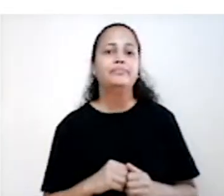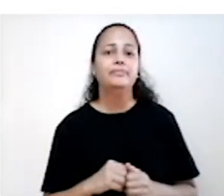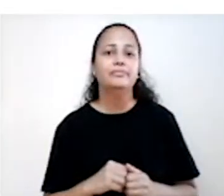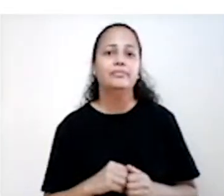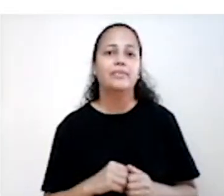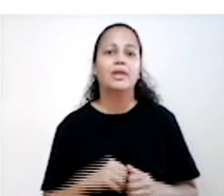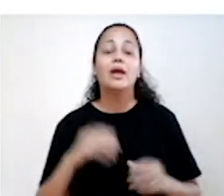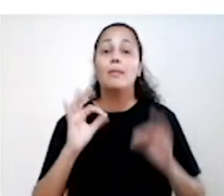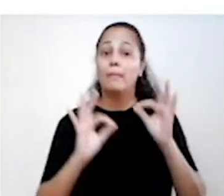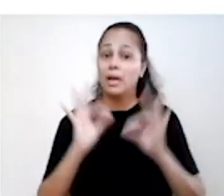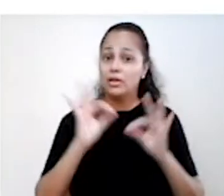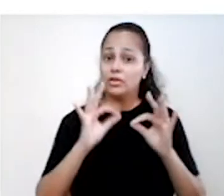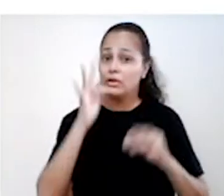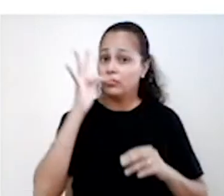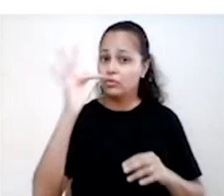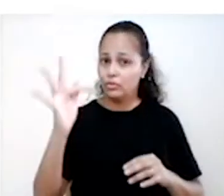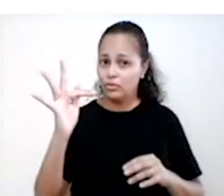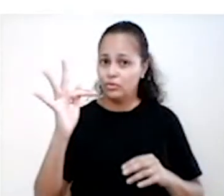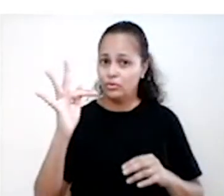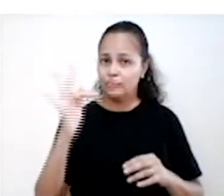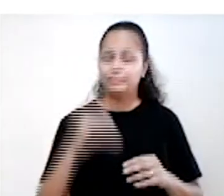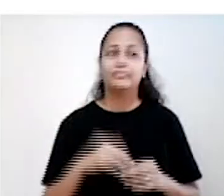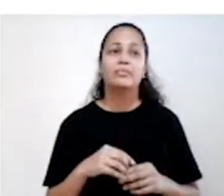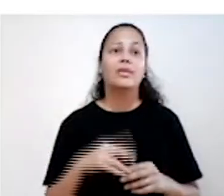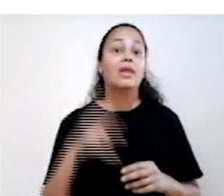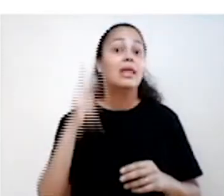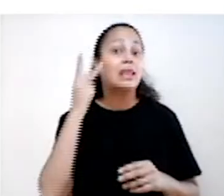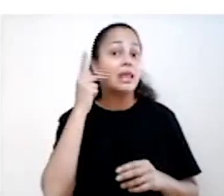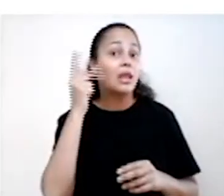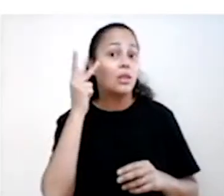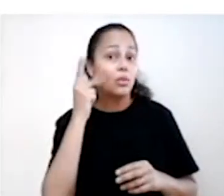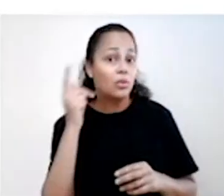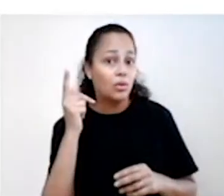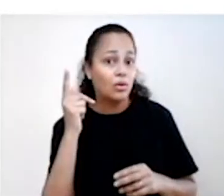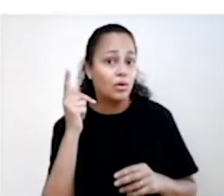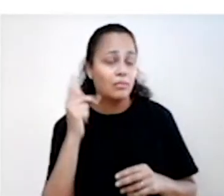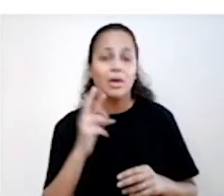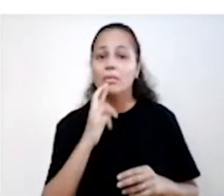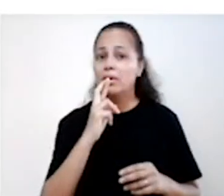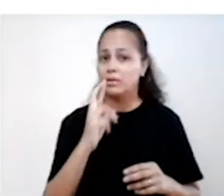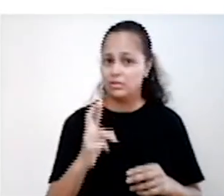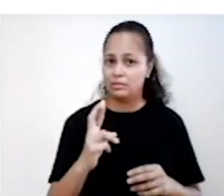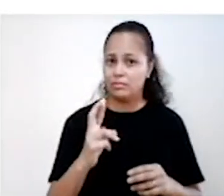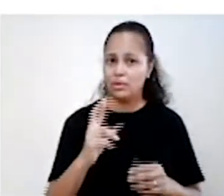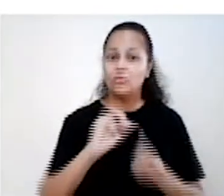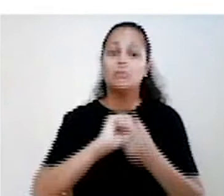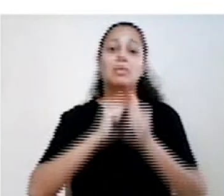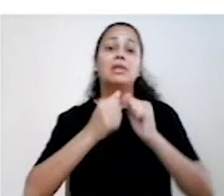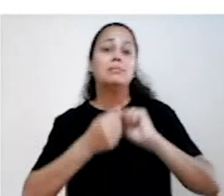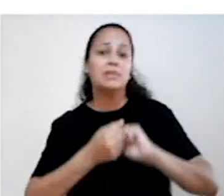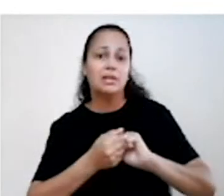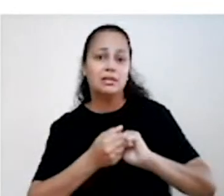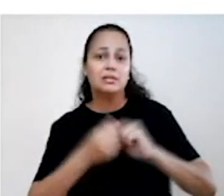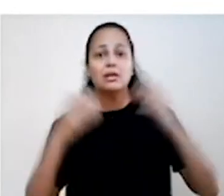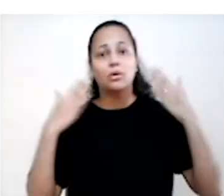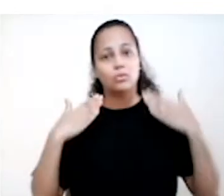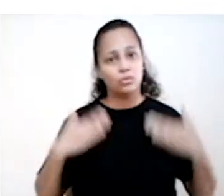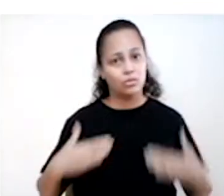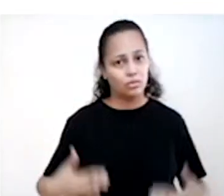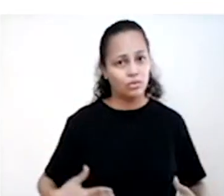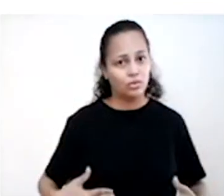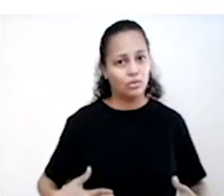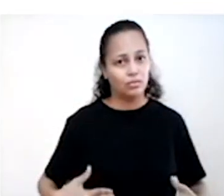a planejar o futuro. A ansiedade normal, ela é uma resposta de adaptação do organismo e propulsora do